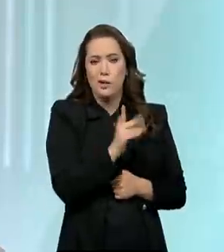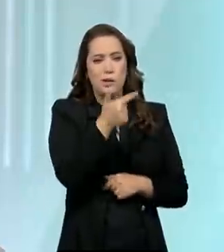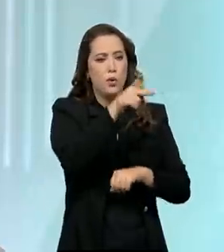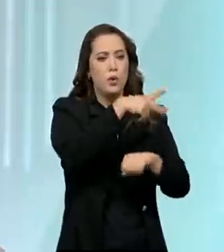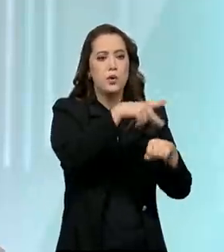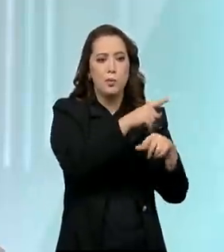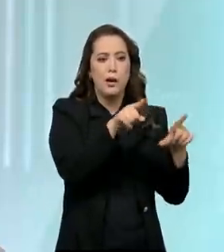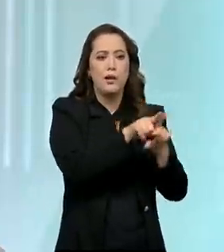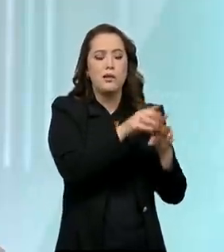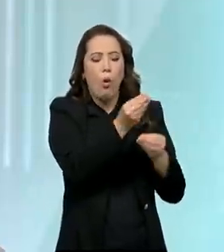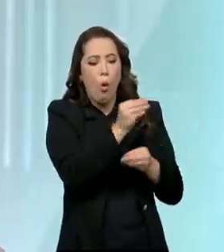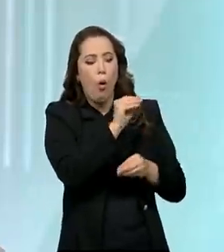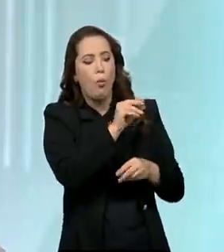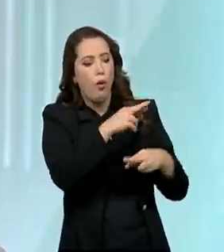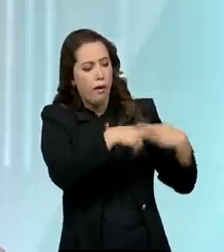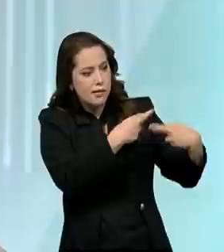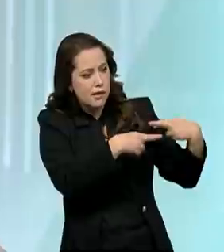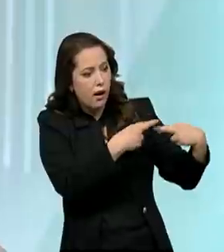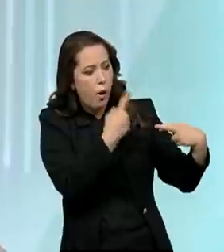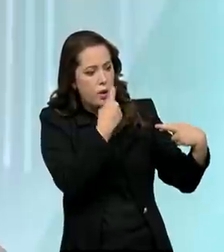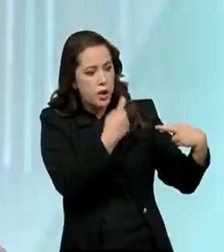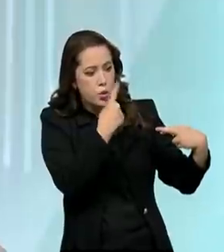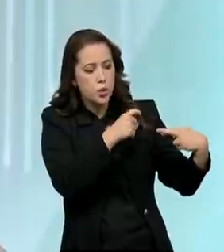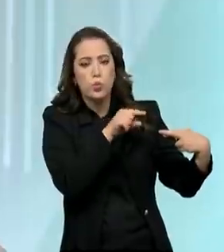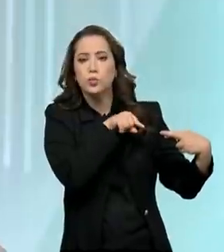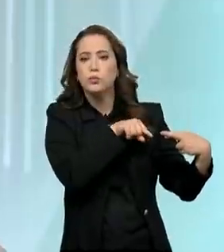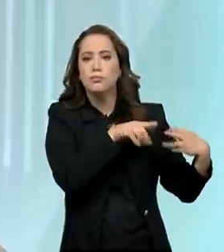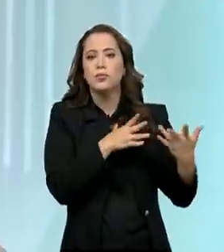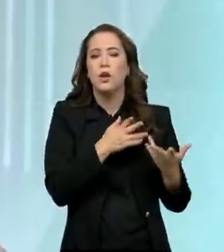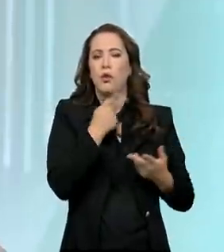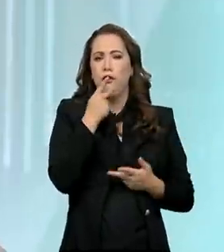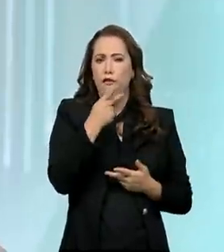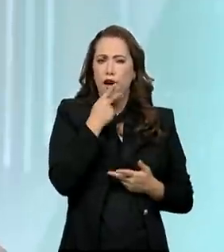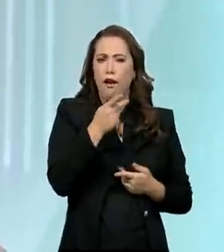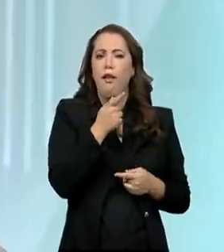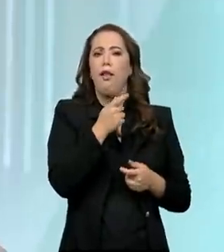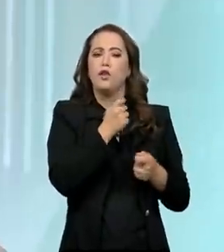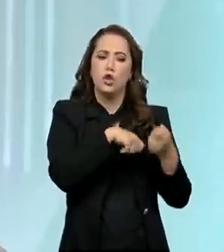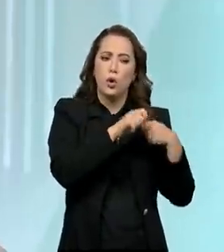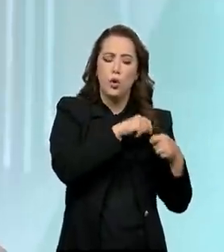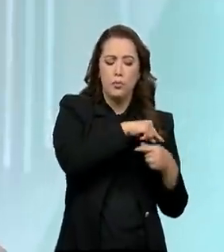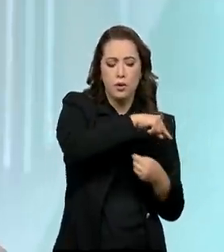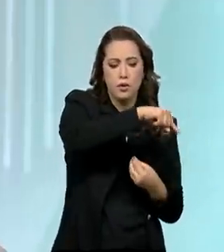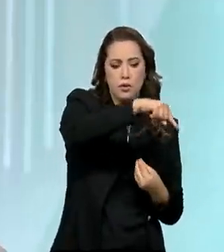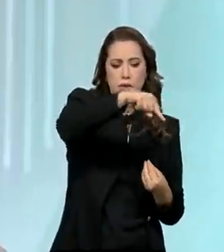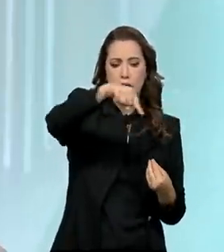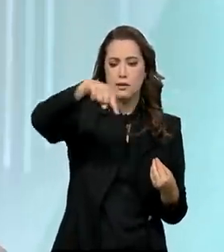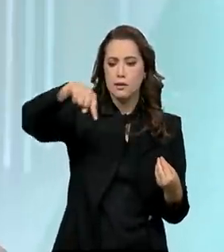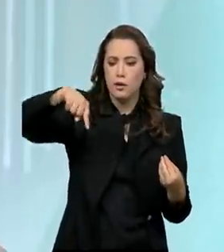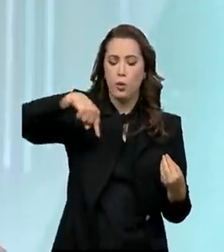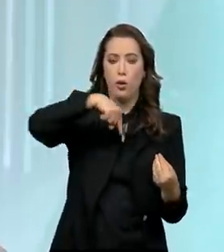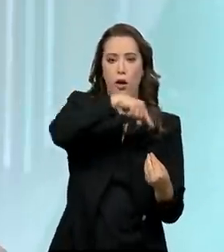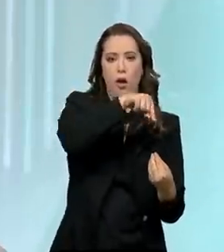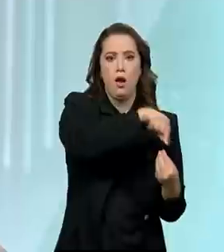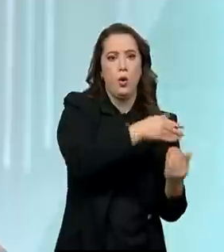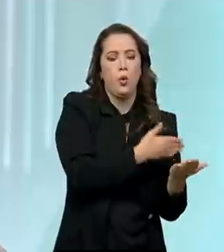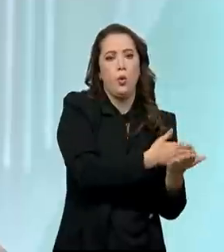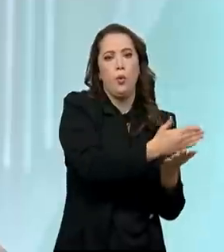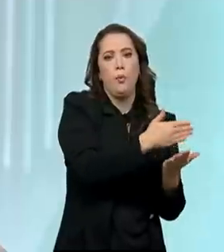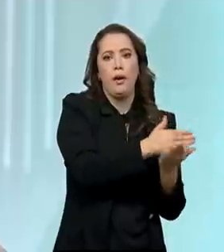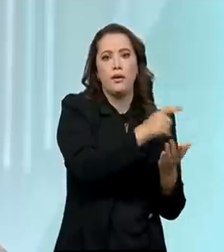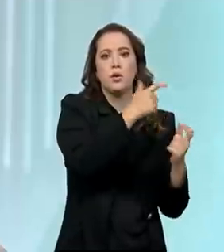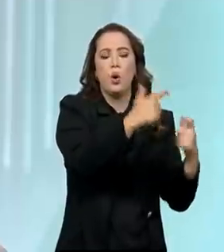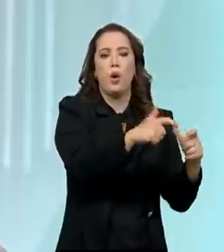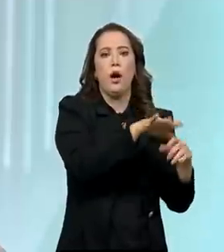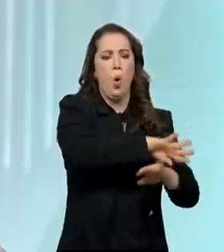questão do tratamento de resíduos sólidos. Então, tudo o que se chama de economia circular, em que você tira o detrito do despejo não